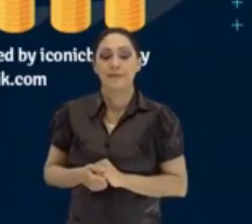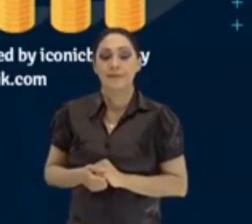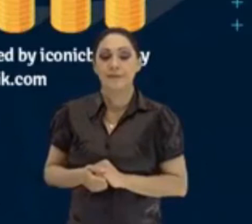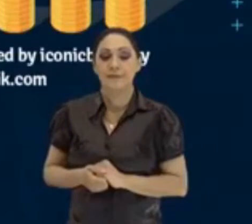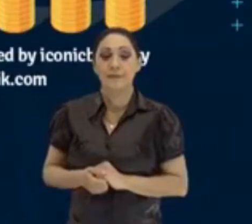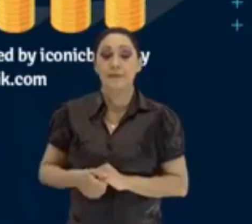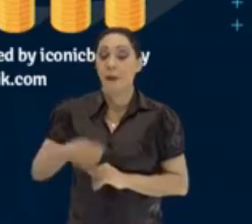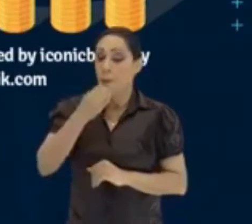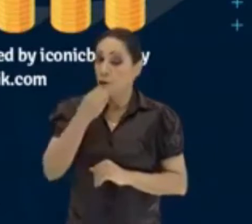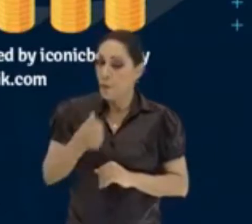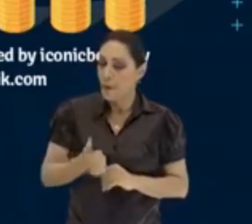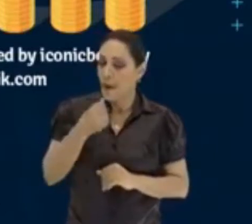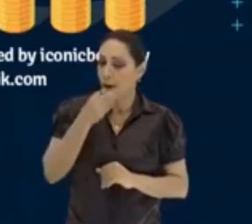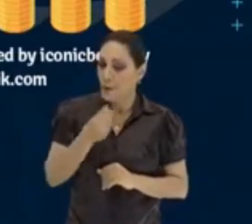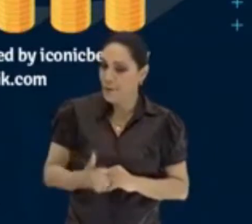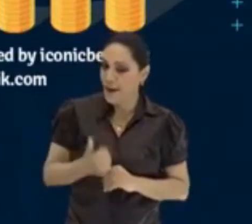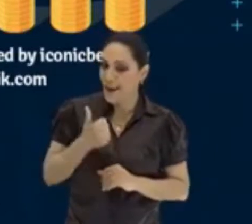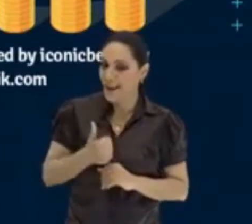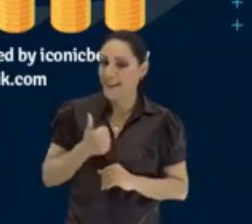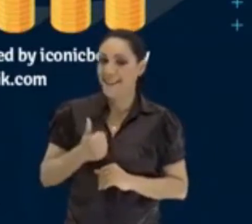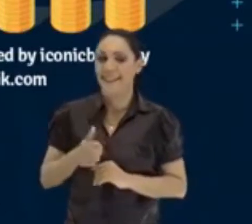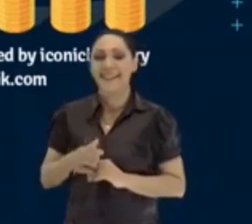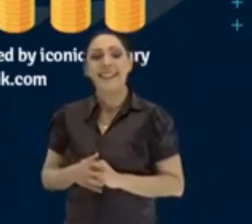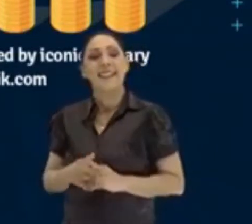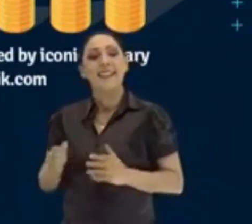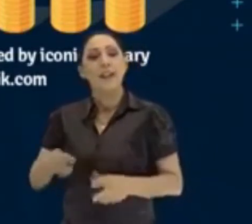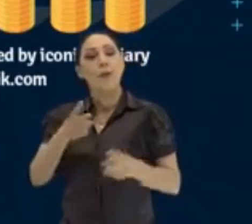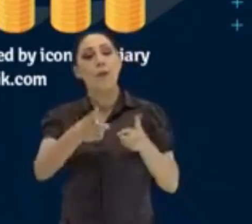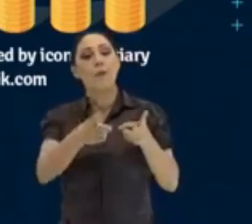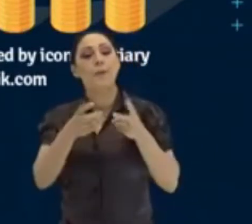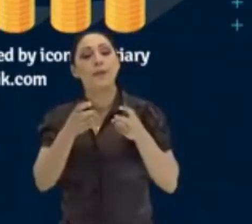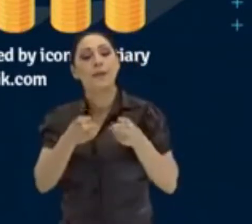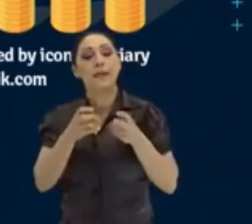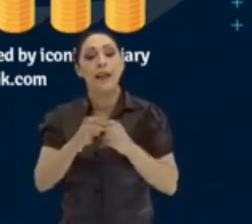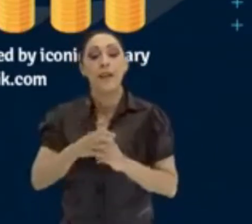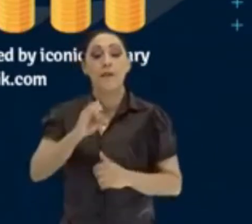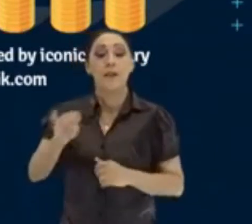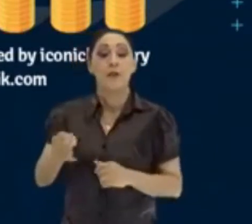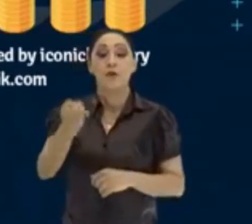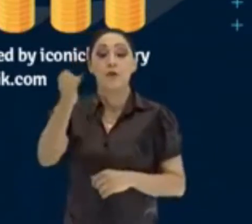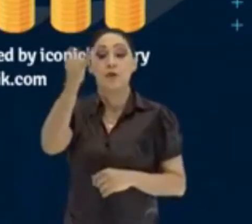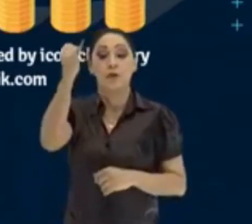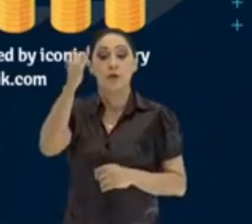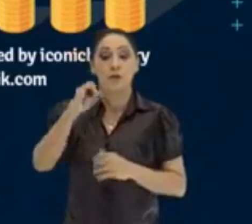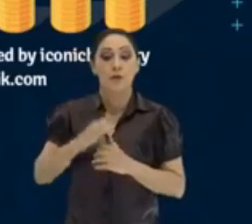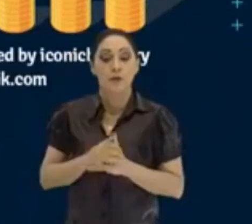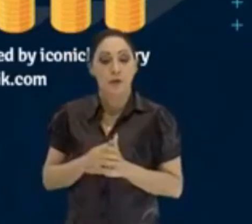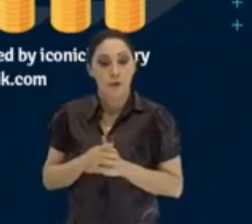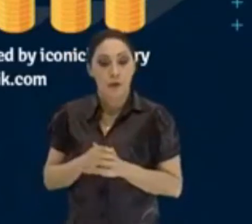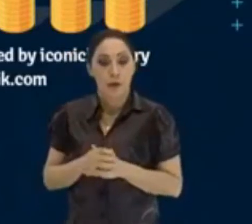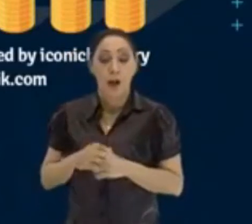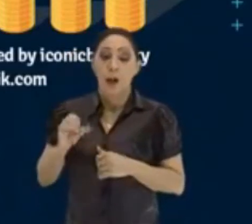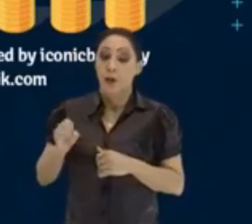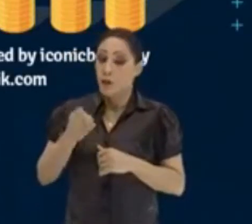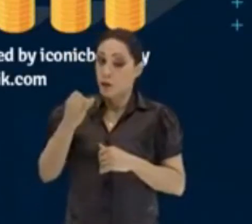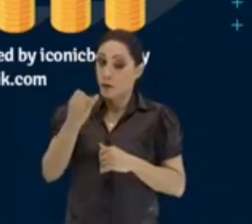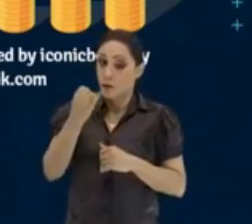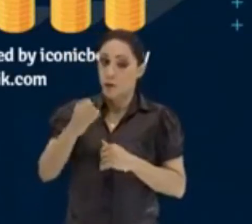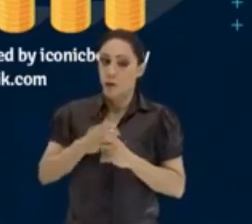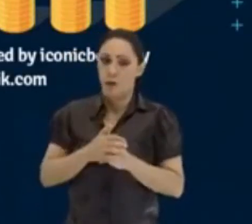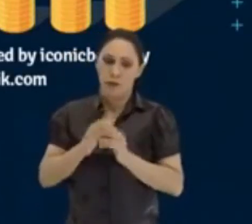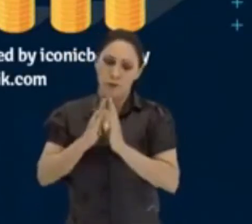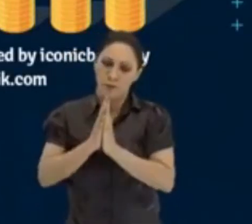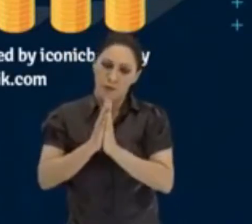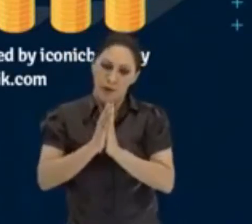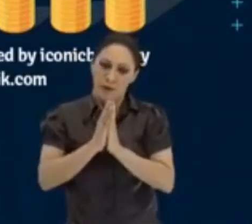Muito bem, muito bem. Então, observe aqui. Juros, você pode dizer que juros, por favor,